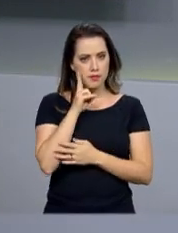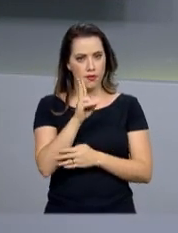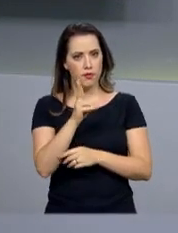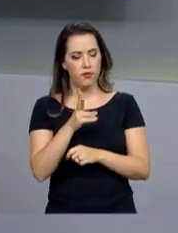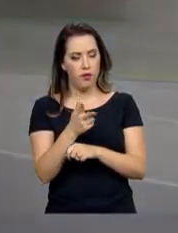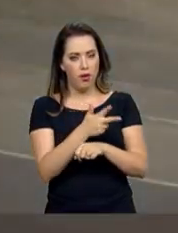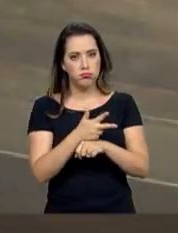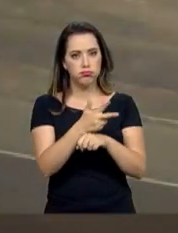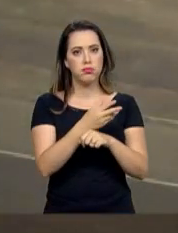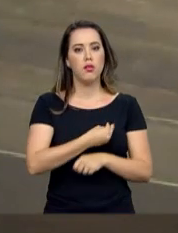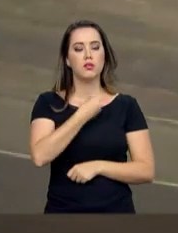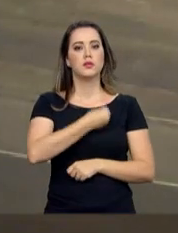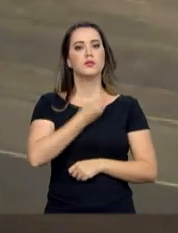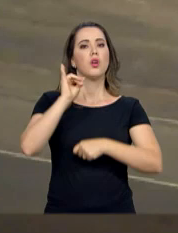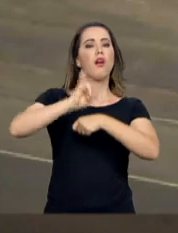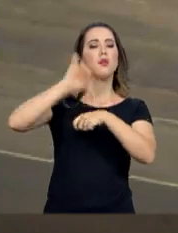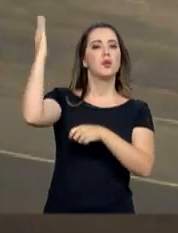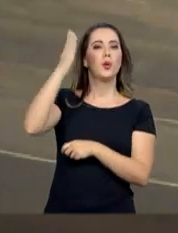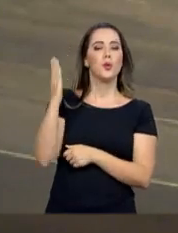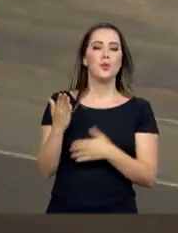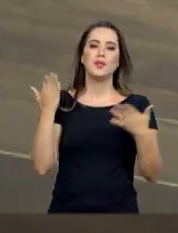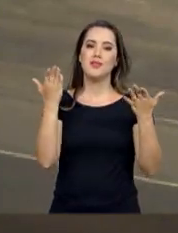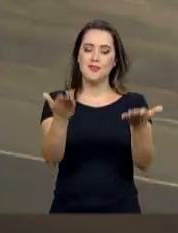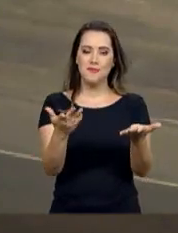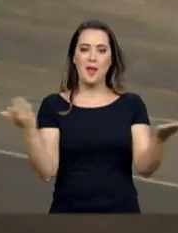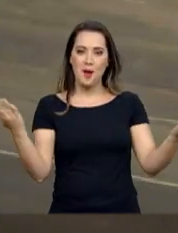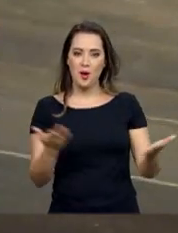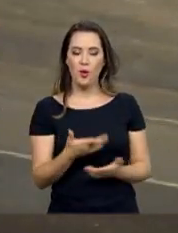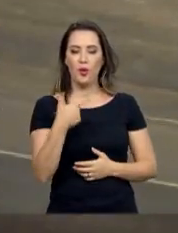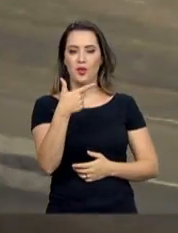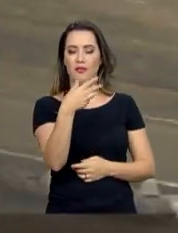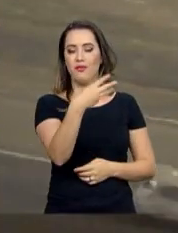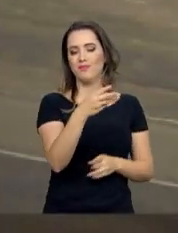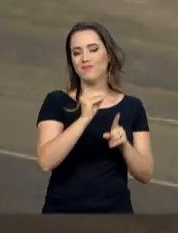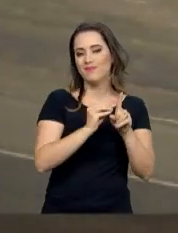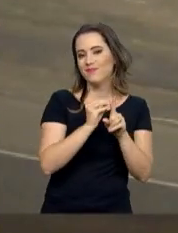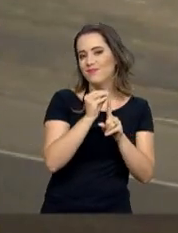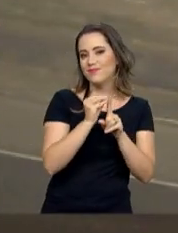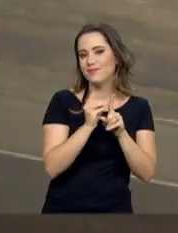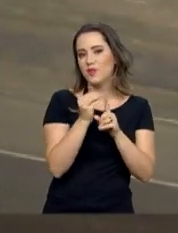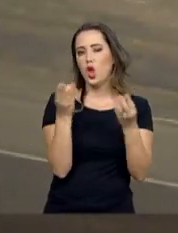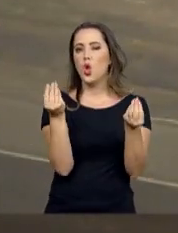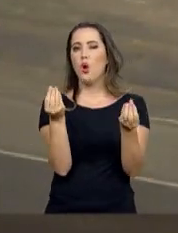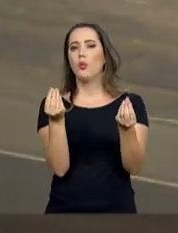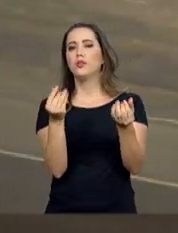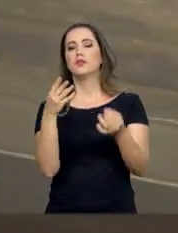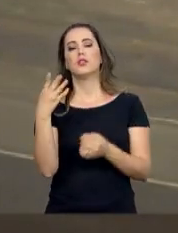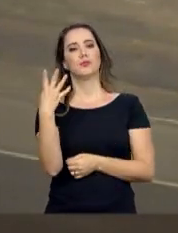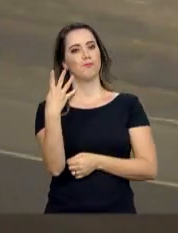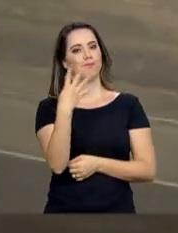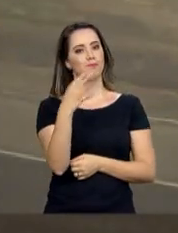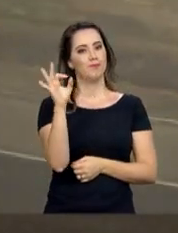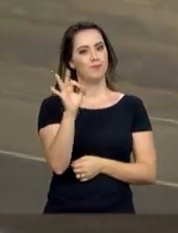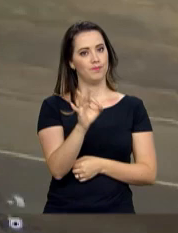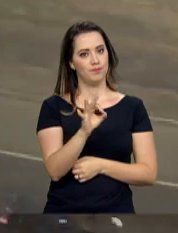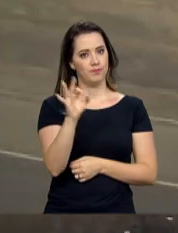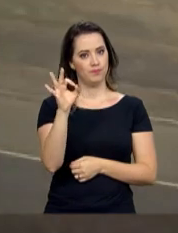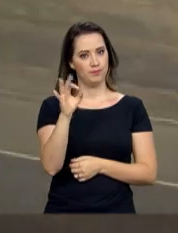imagens ao vivo da capital federal. Neste momento faz 23 graus e a umidade relativa do ar está em